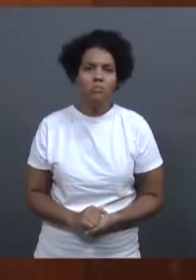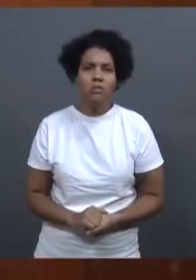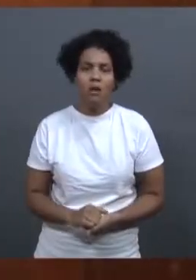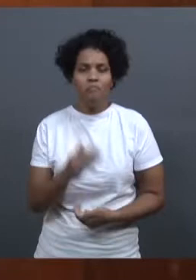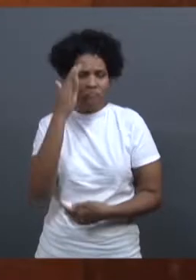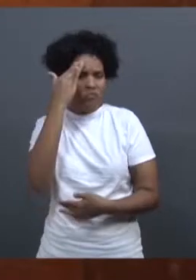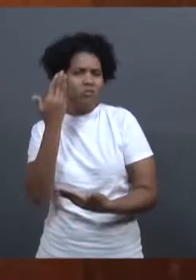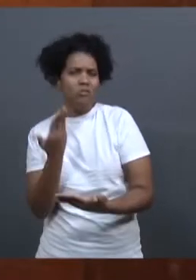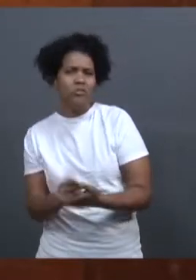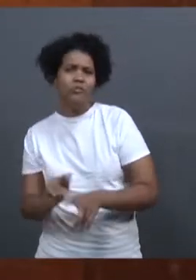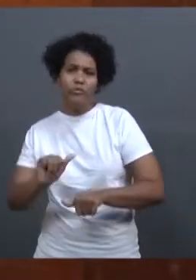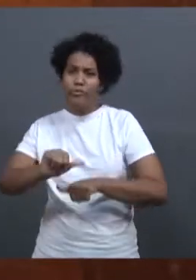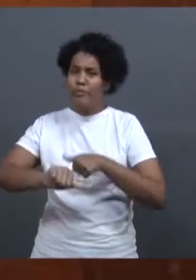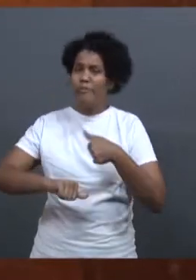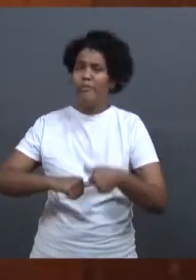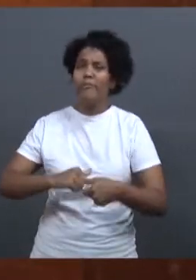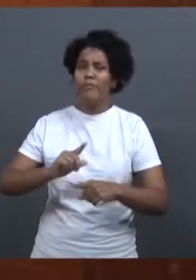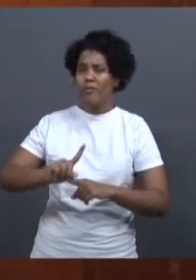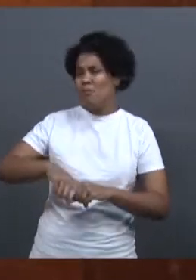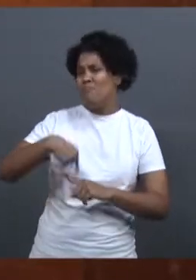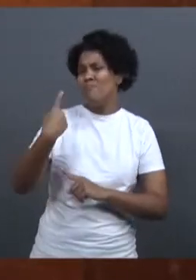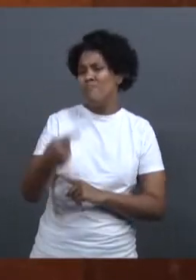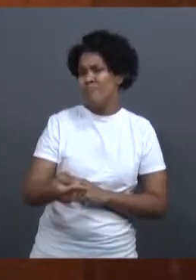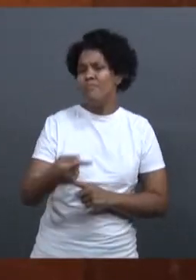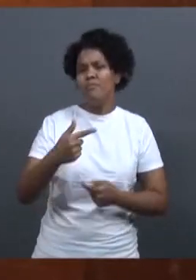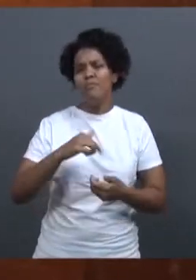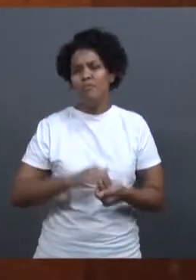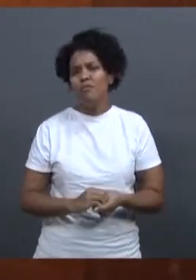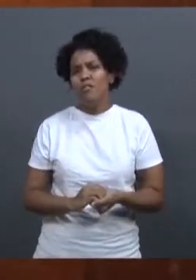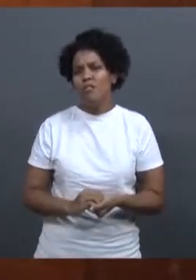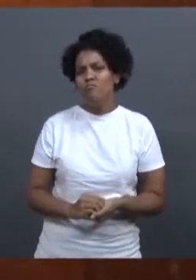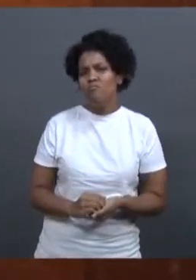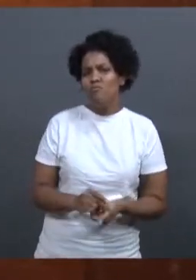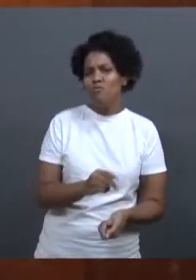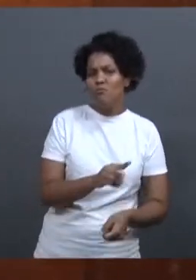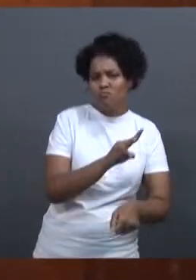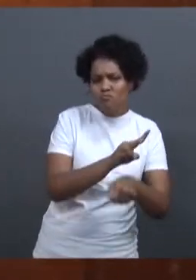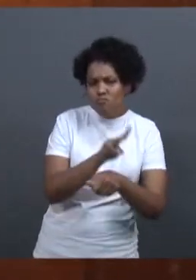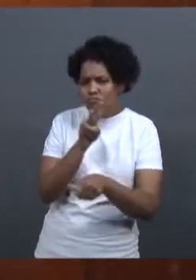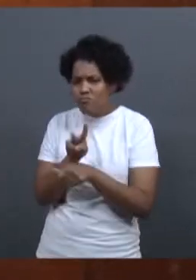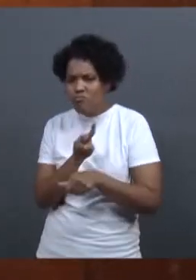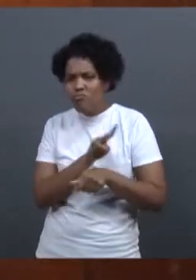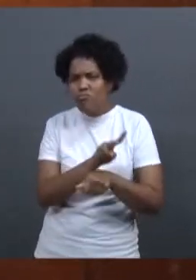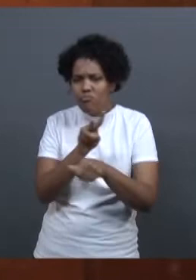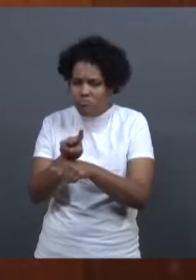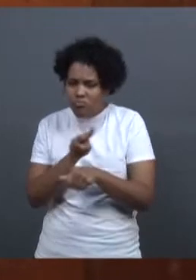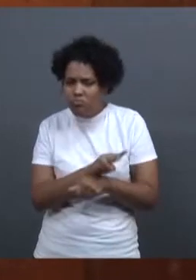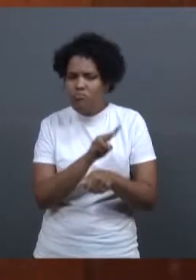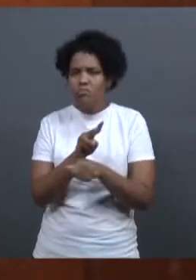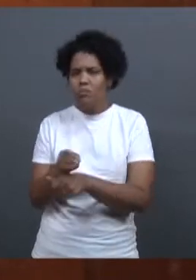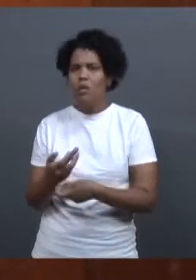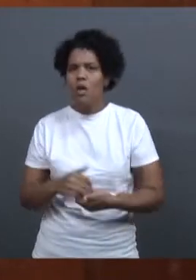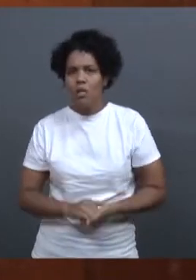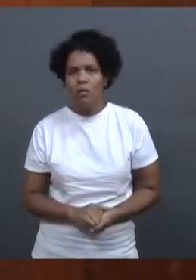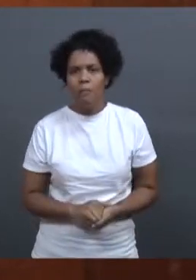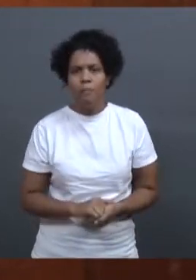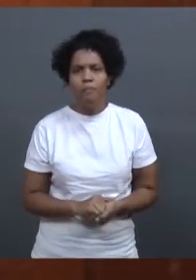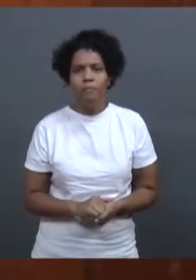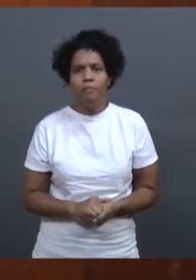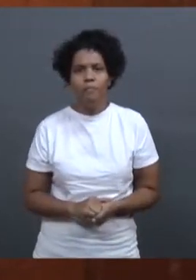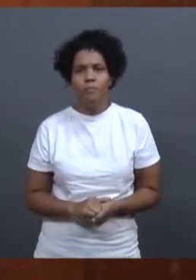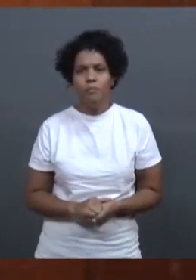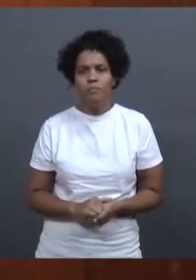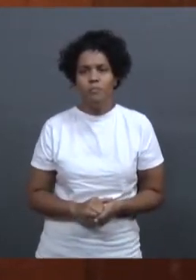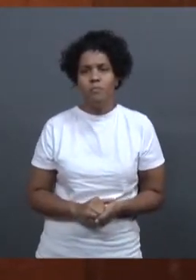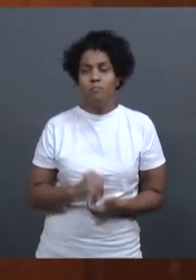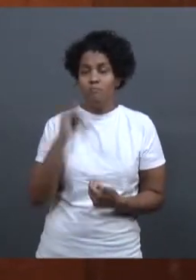acredito que depois da ruptura dessas barragens está tendo um acompanhamento muito mais preciso, eficiente dessas barragens. Inclusive, está tendo até